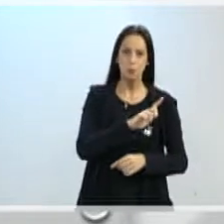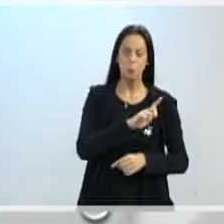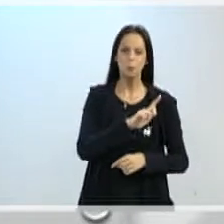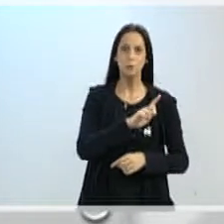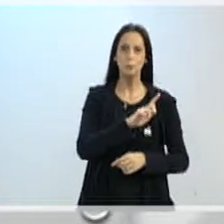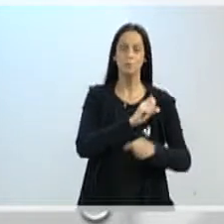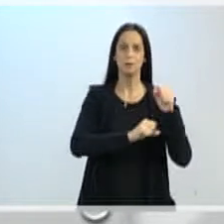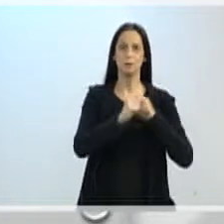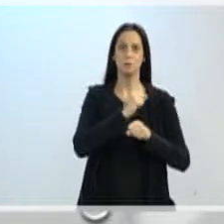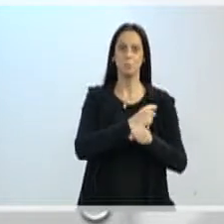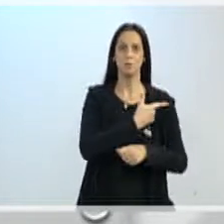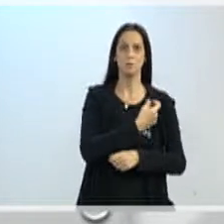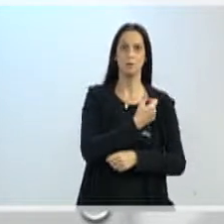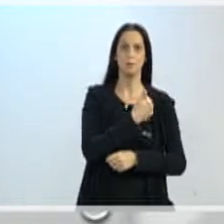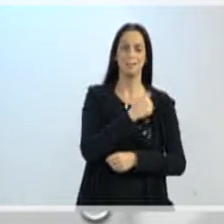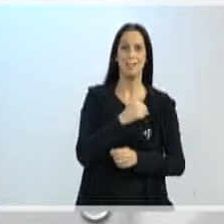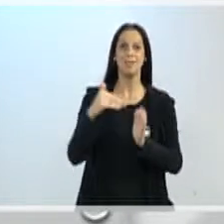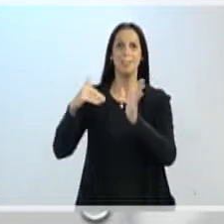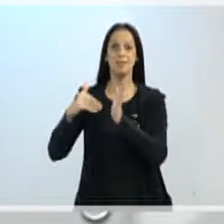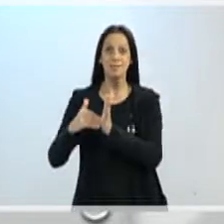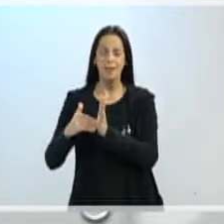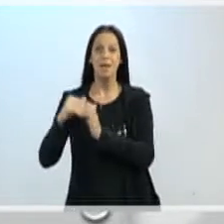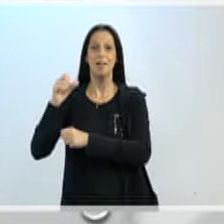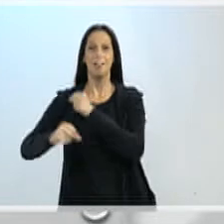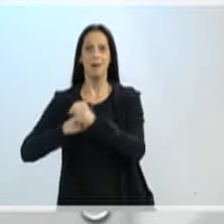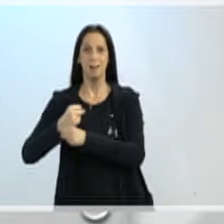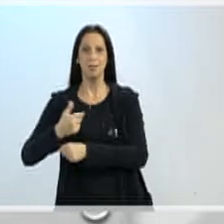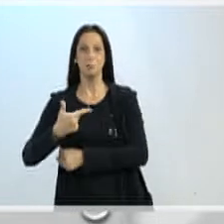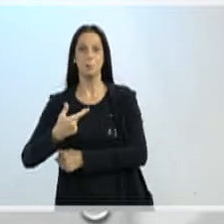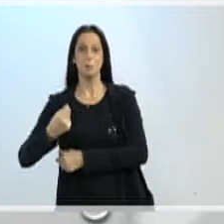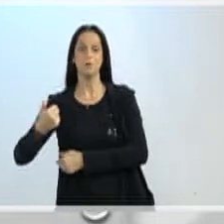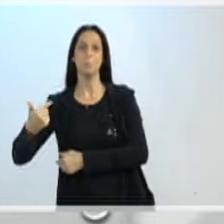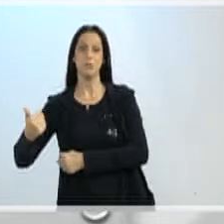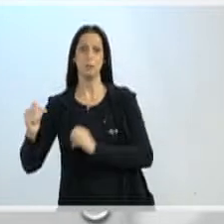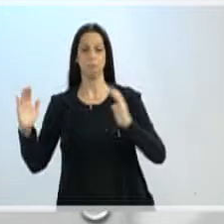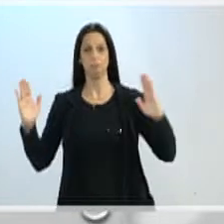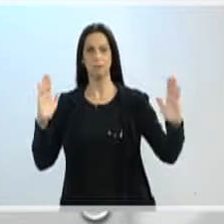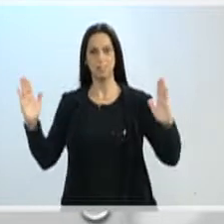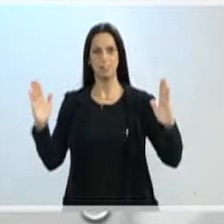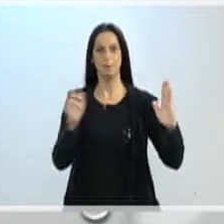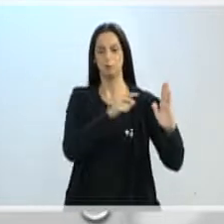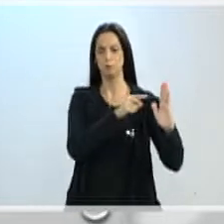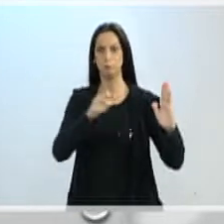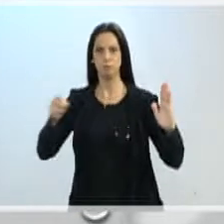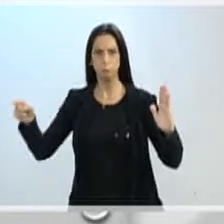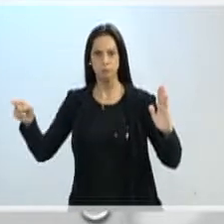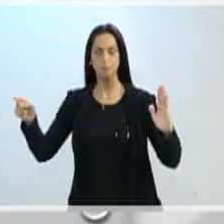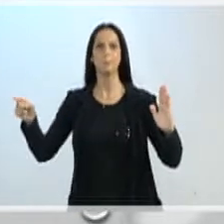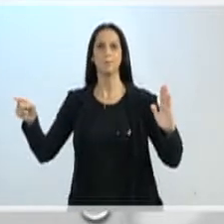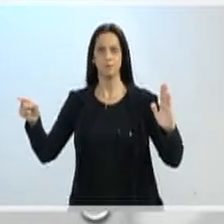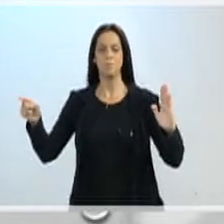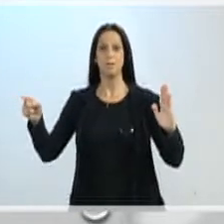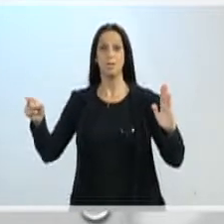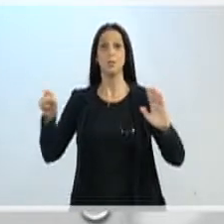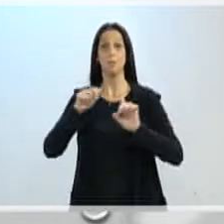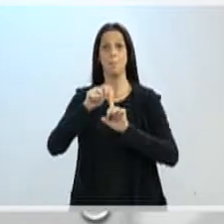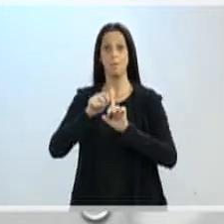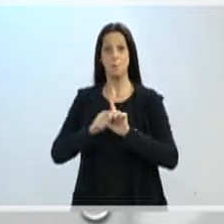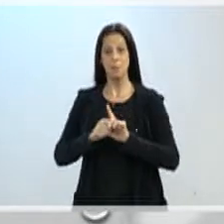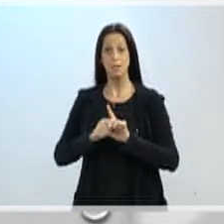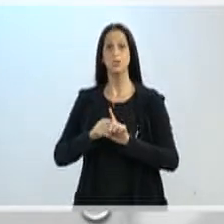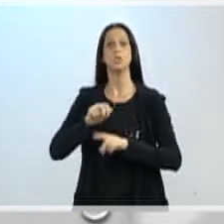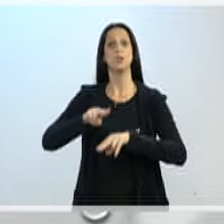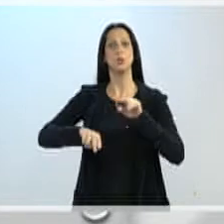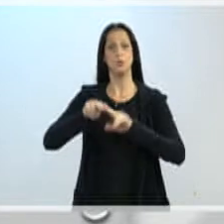2020, e a gente vê muito bem, por exemplo, esses índices, e aqui no último mês de junho de 2020, e